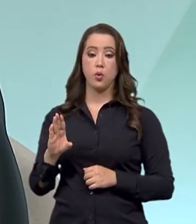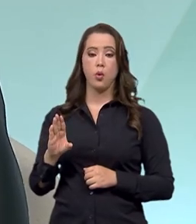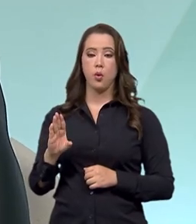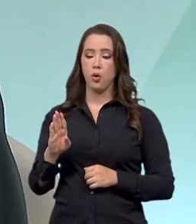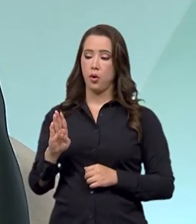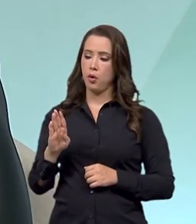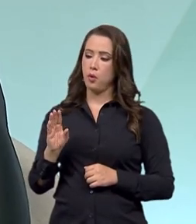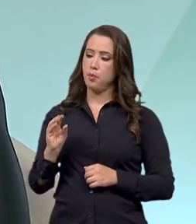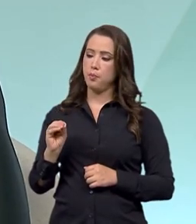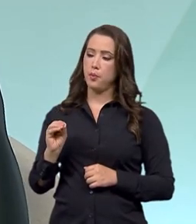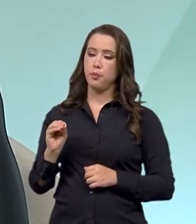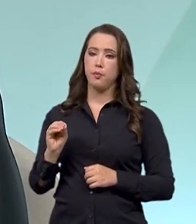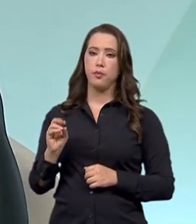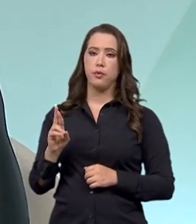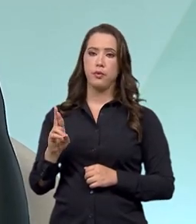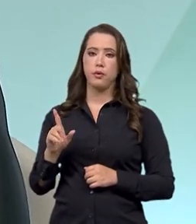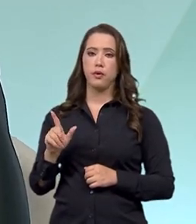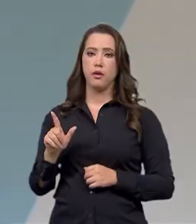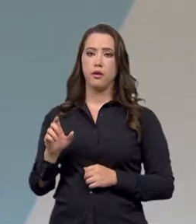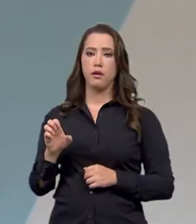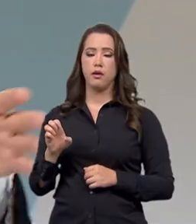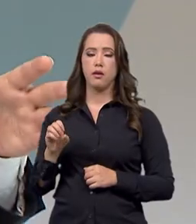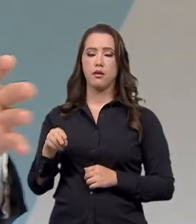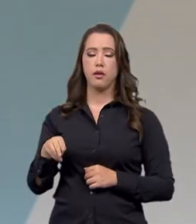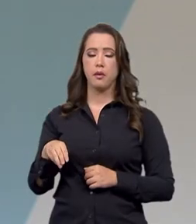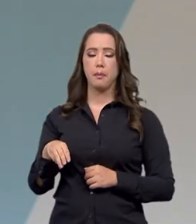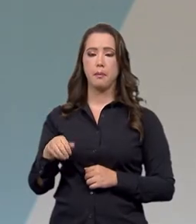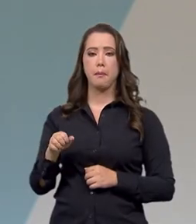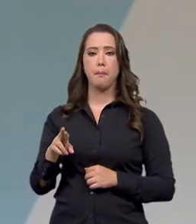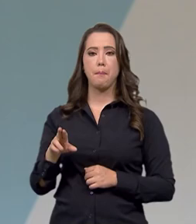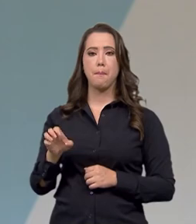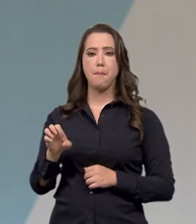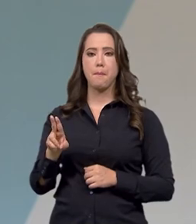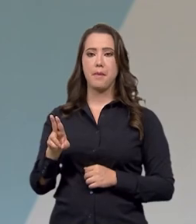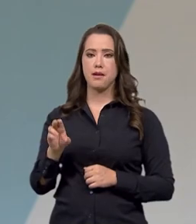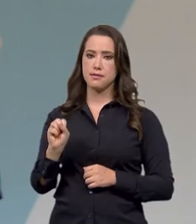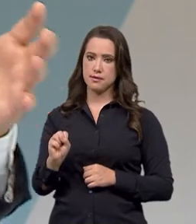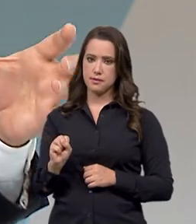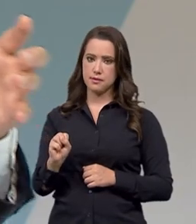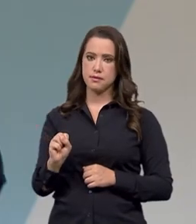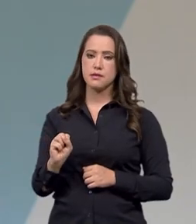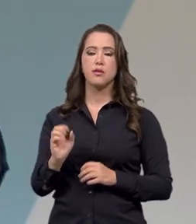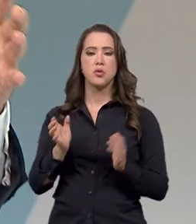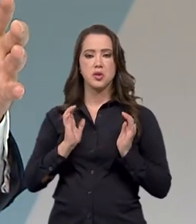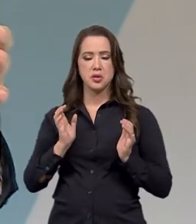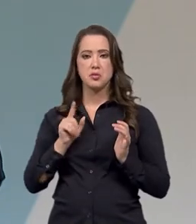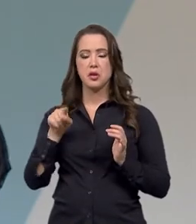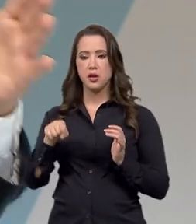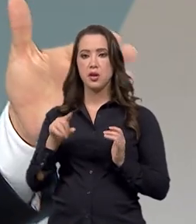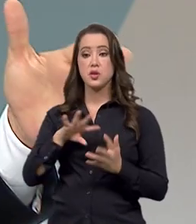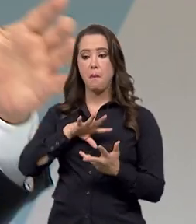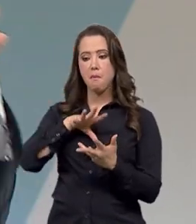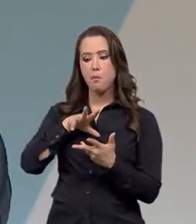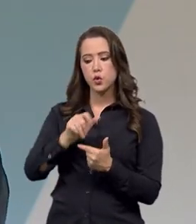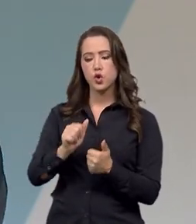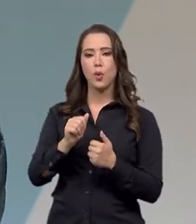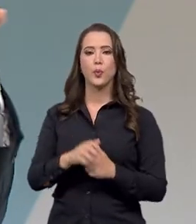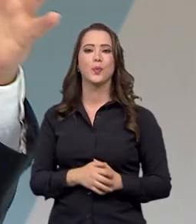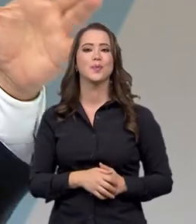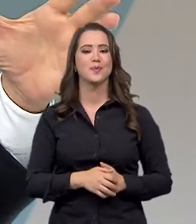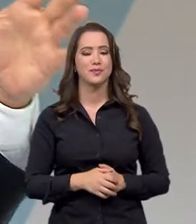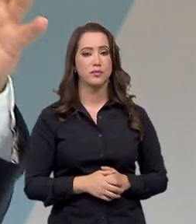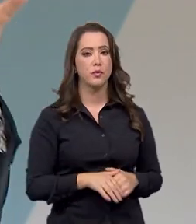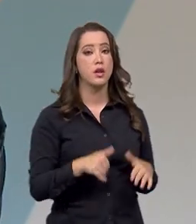patrimônio mundial pela Unesco. E agora, no decorrer de 2022, quais são as perspectivas, as